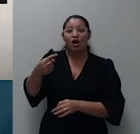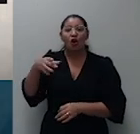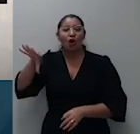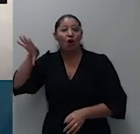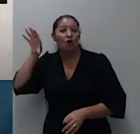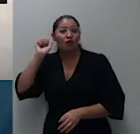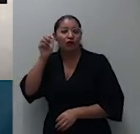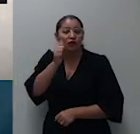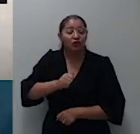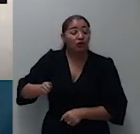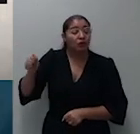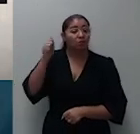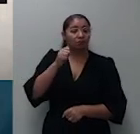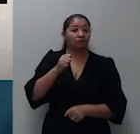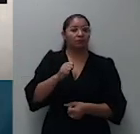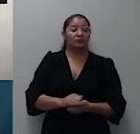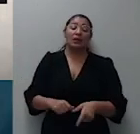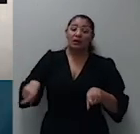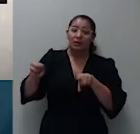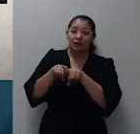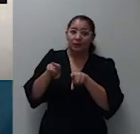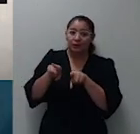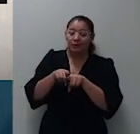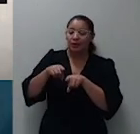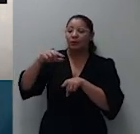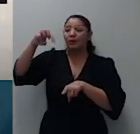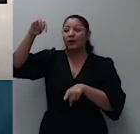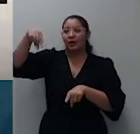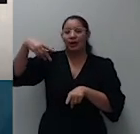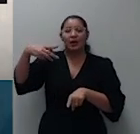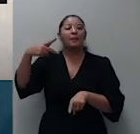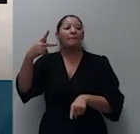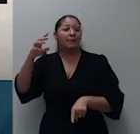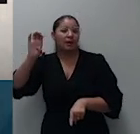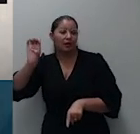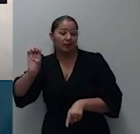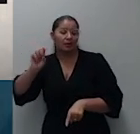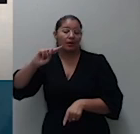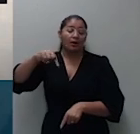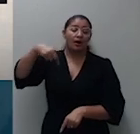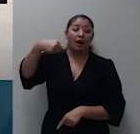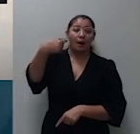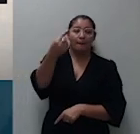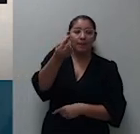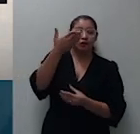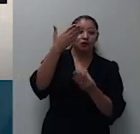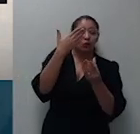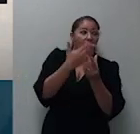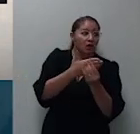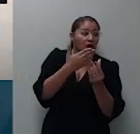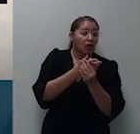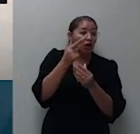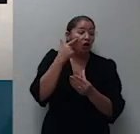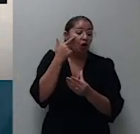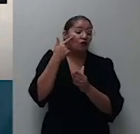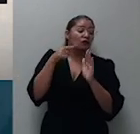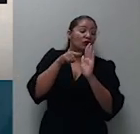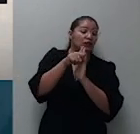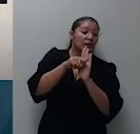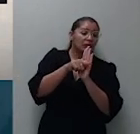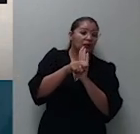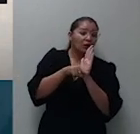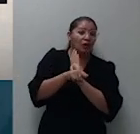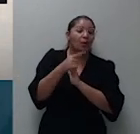e também o MPF após o processo retorna com vista regimental para a ministra Maria